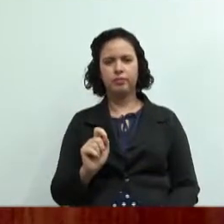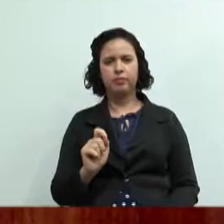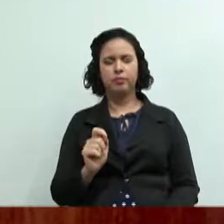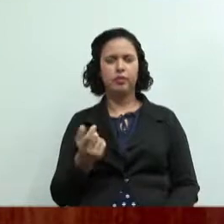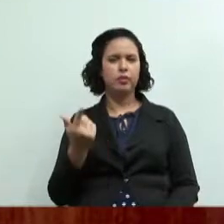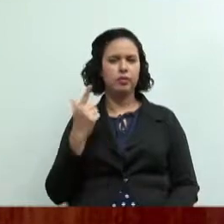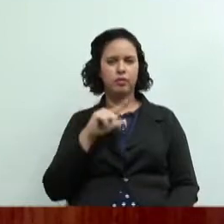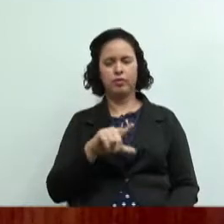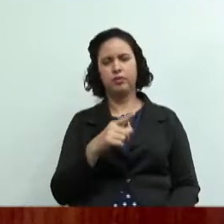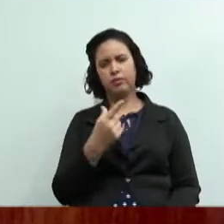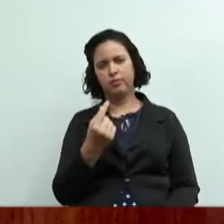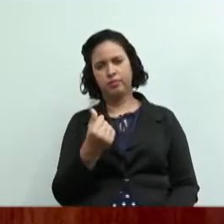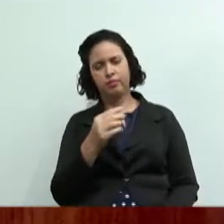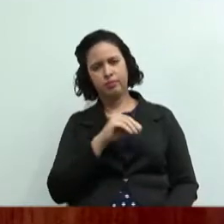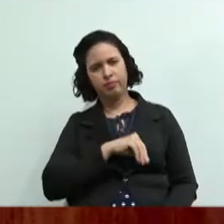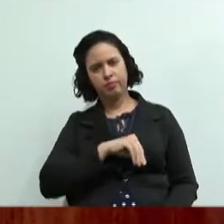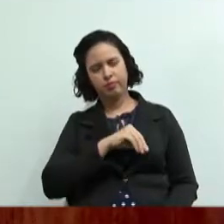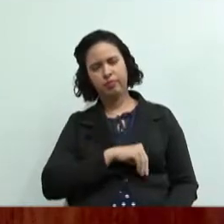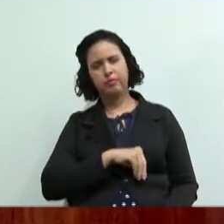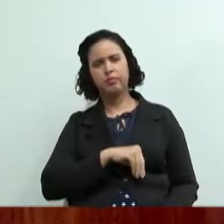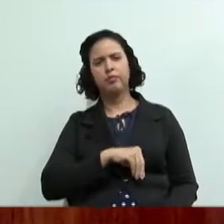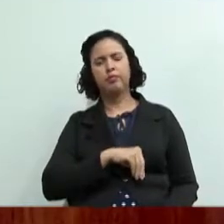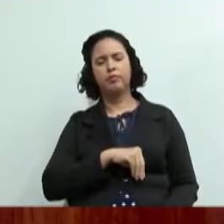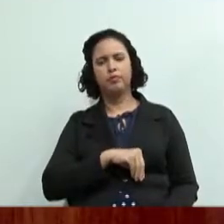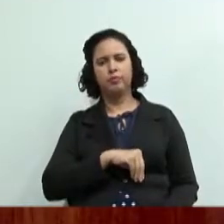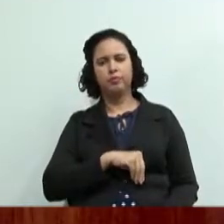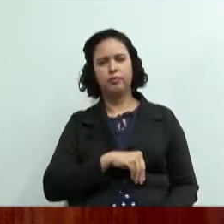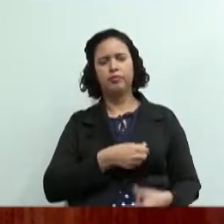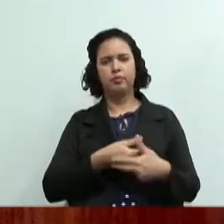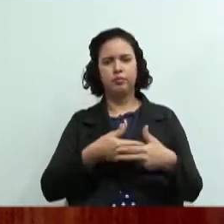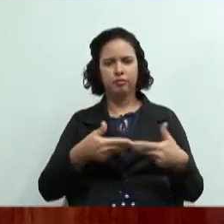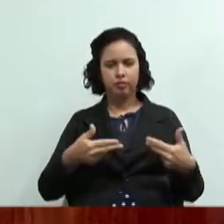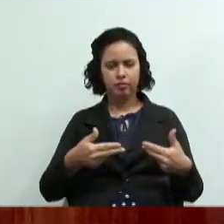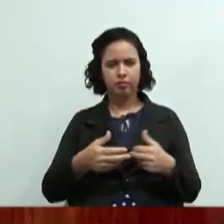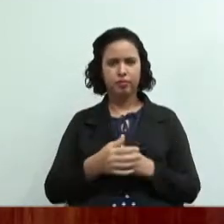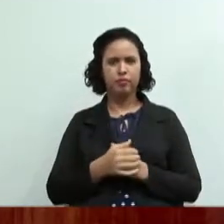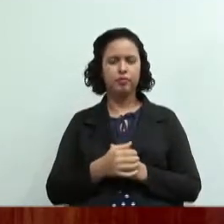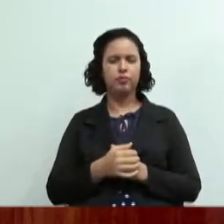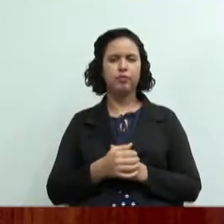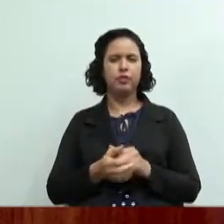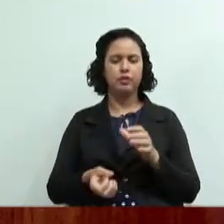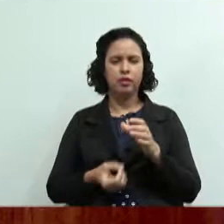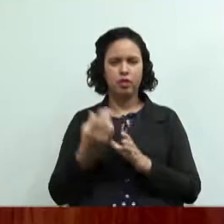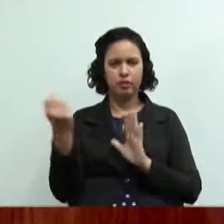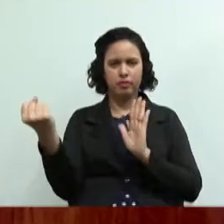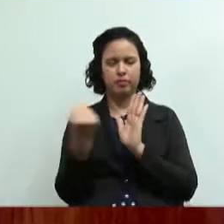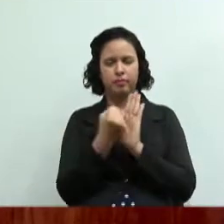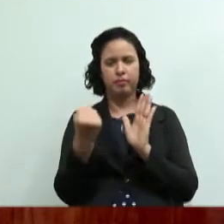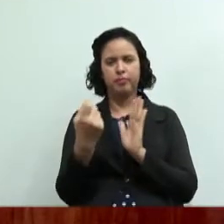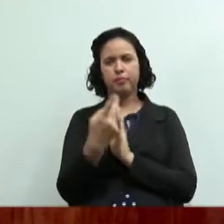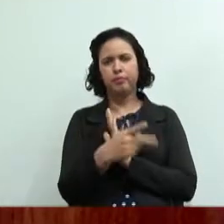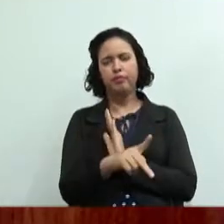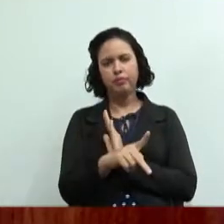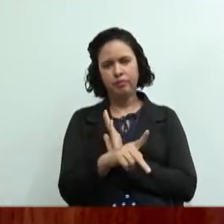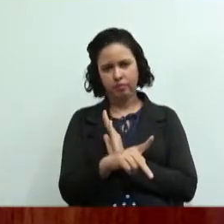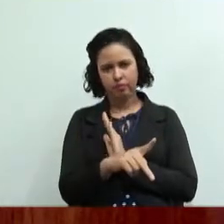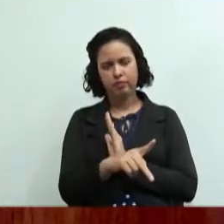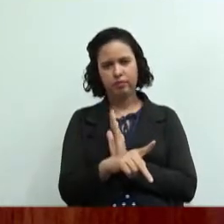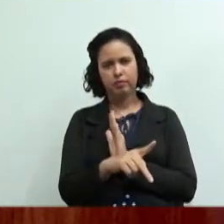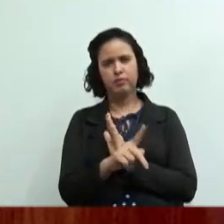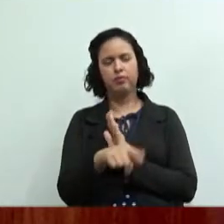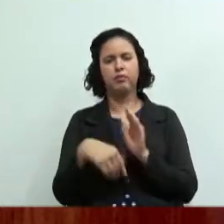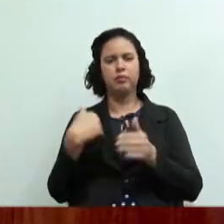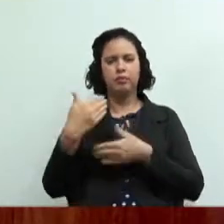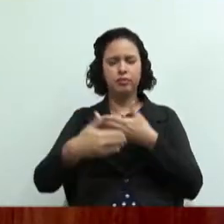ganhando não só em vendendo leite mas ganhando com o produto criar uma marca para esse produto é uma forma de